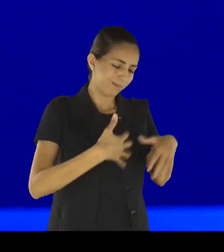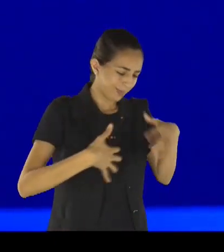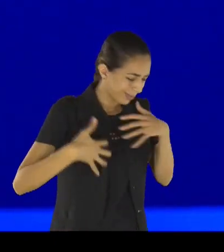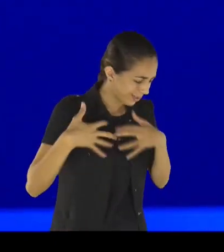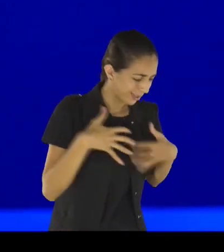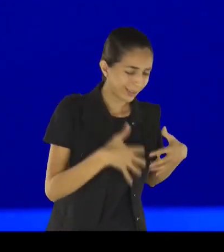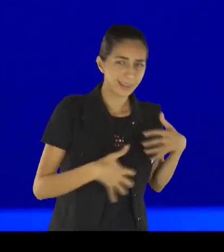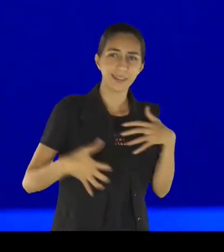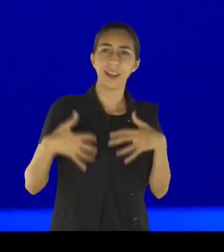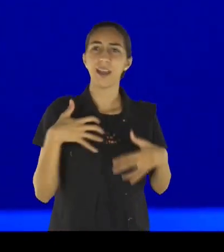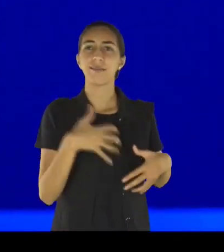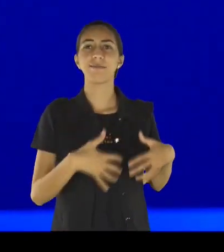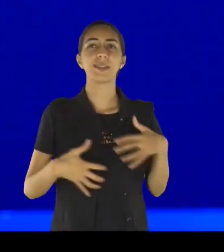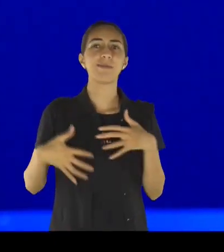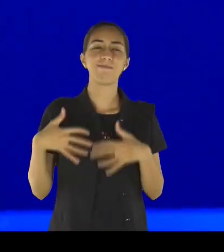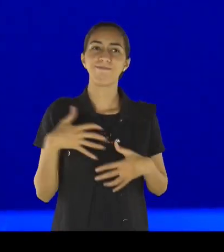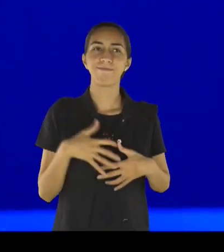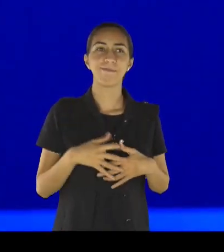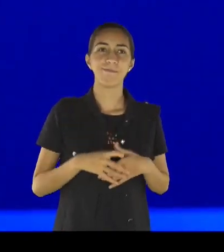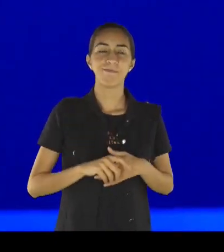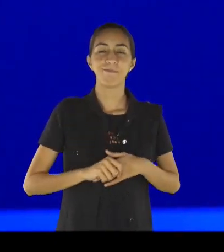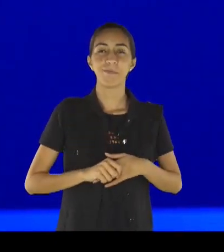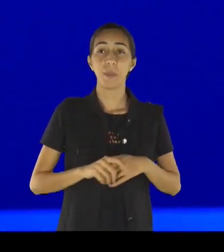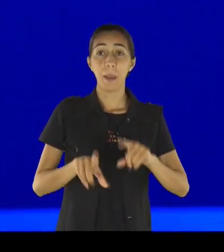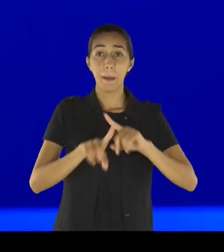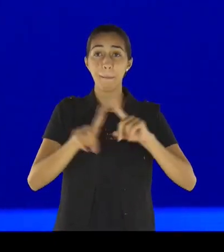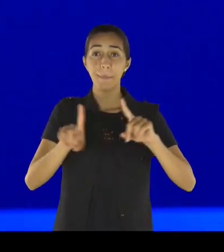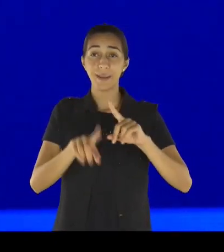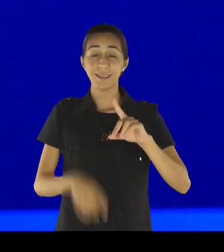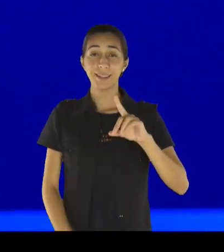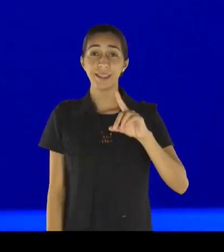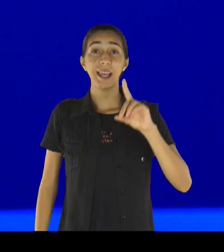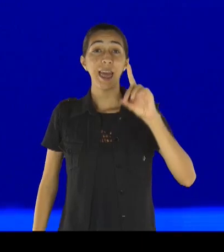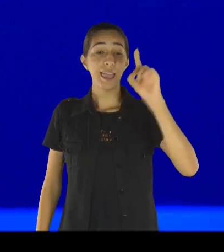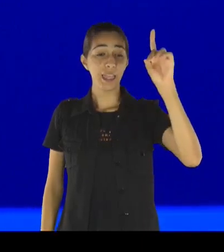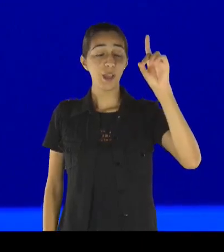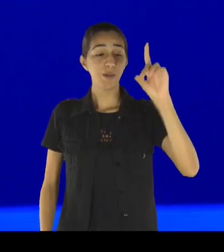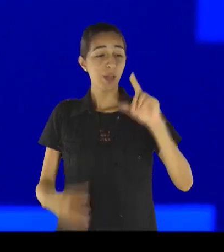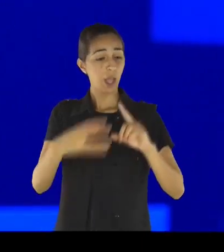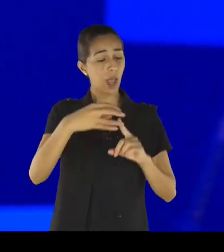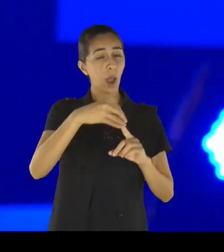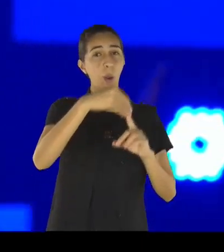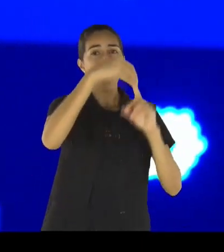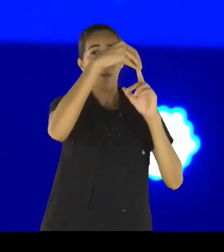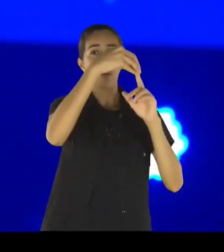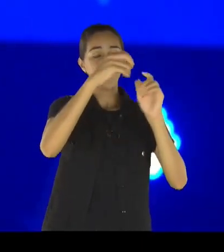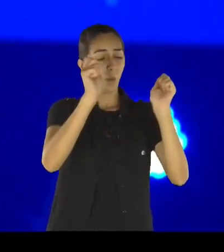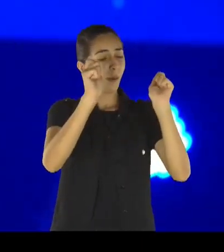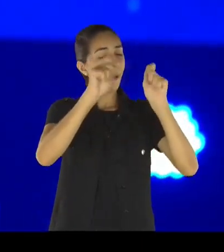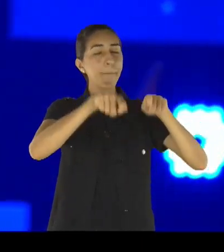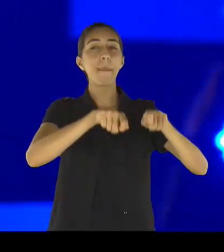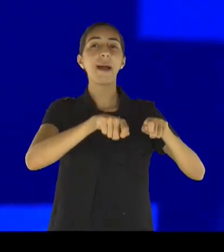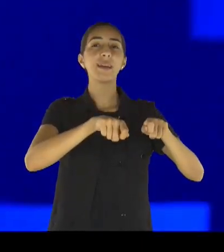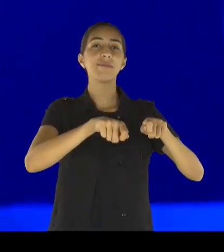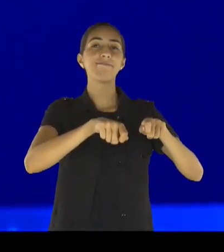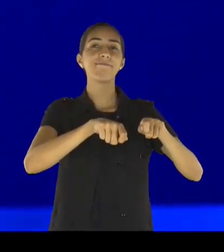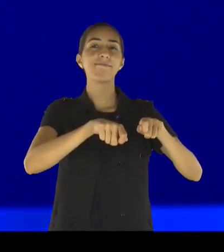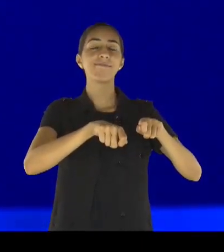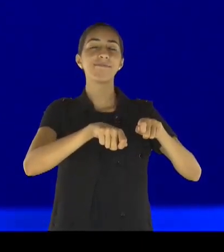A palavra de Deus, ela é cirúrgica, ela vai direto no que a gente precisa. Então, no meu caso,